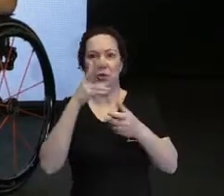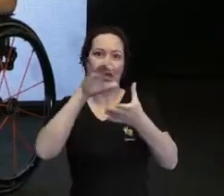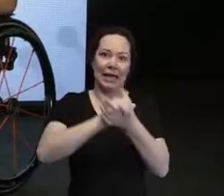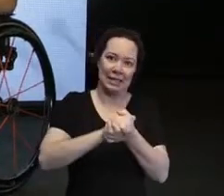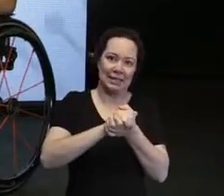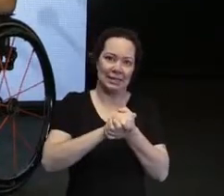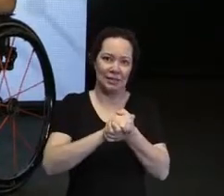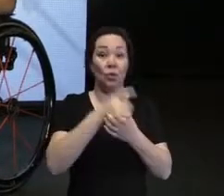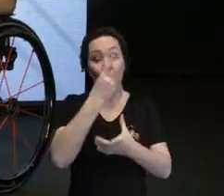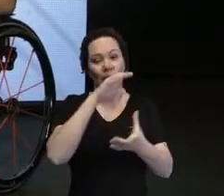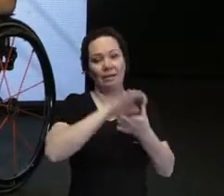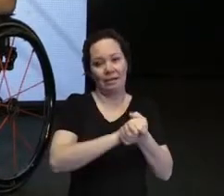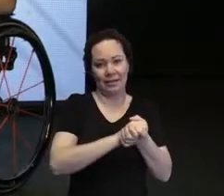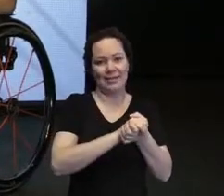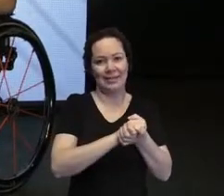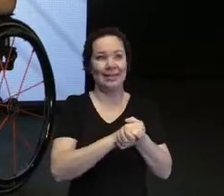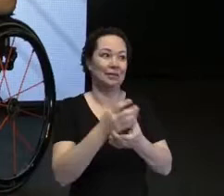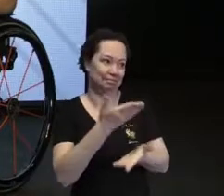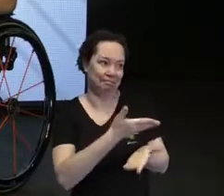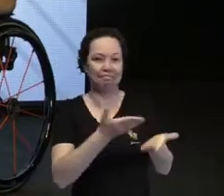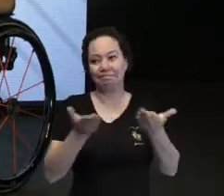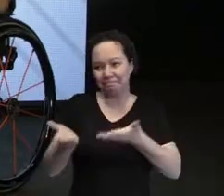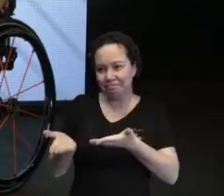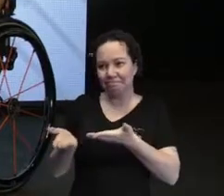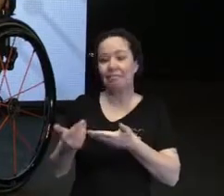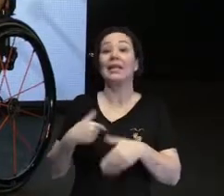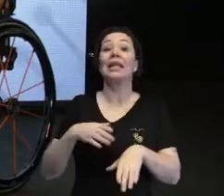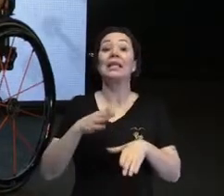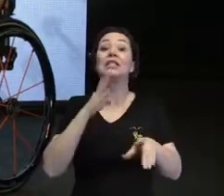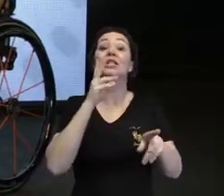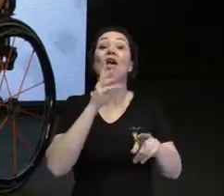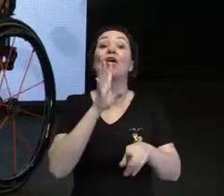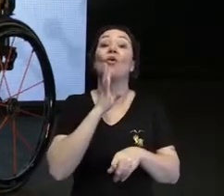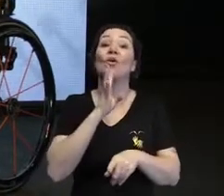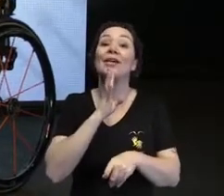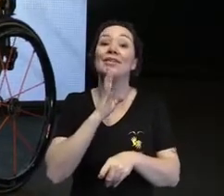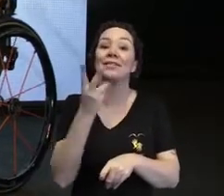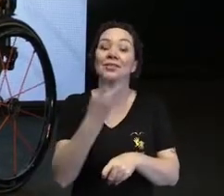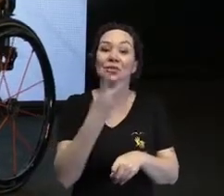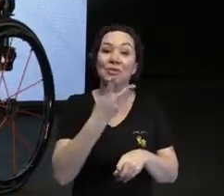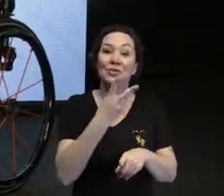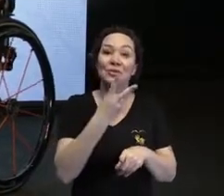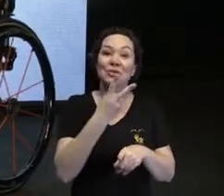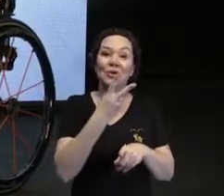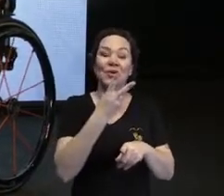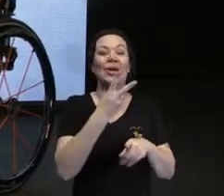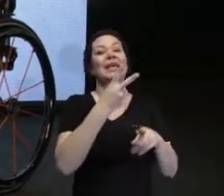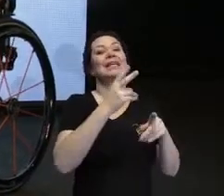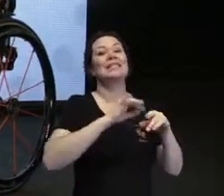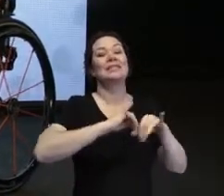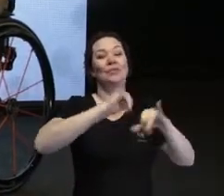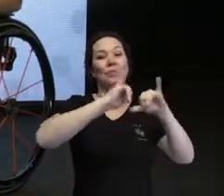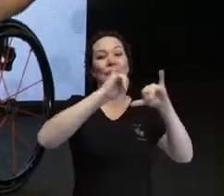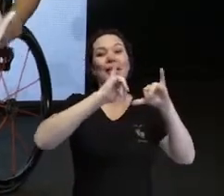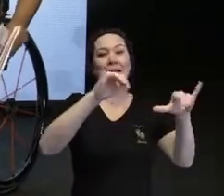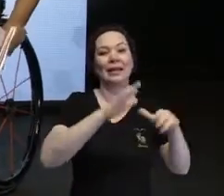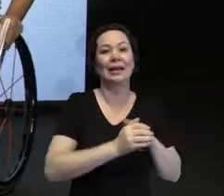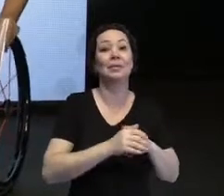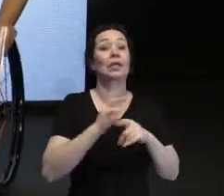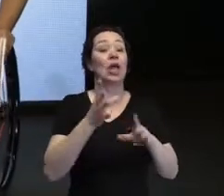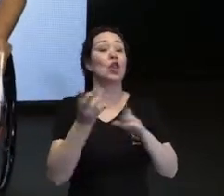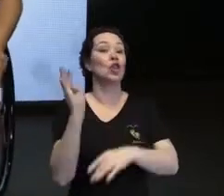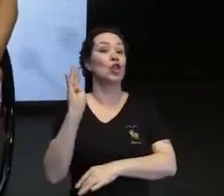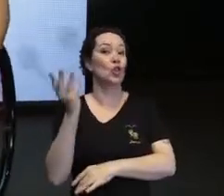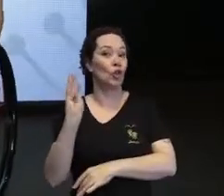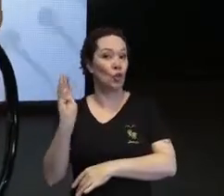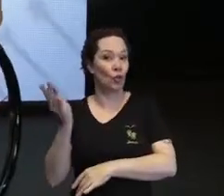viu, Tabata e Marília, que se conheceram na Expedição 21. Olha só, estão noivos morando sozinhos